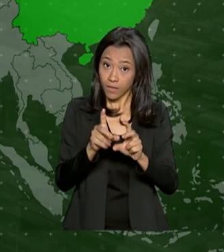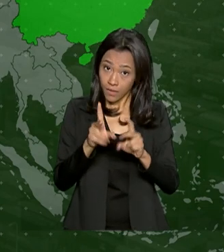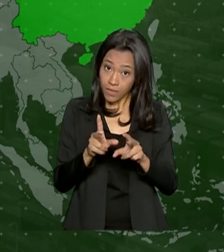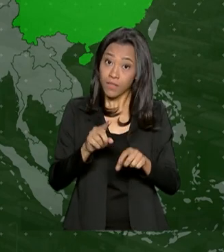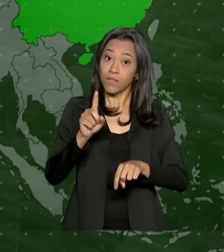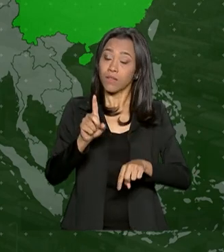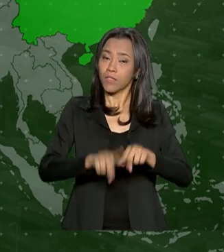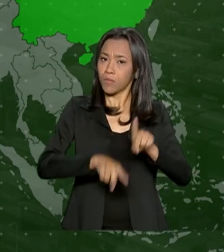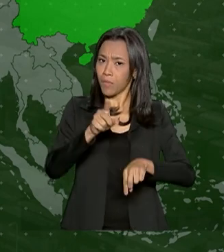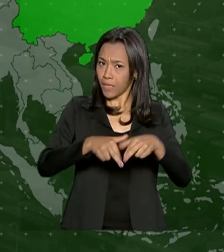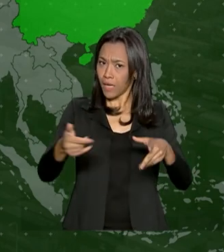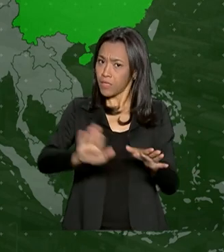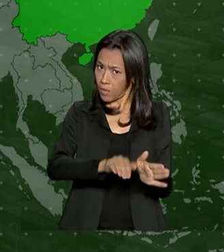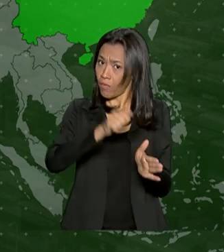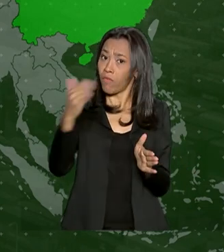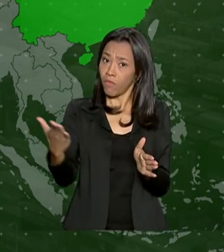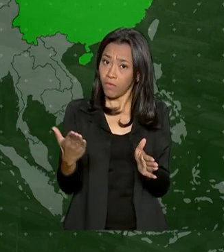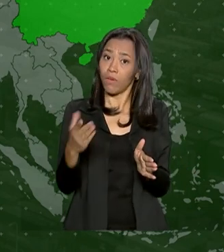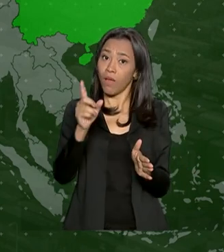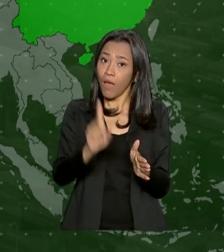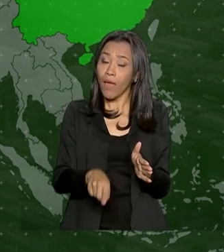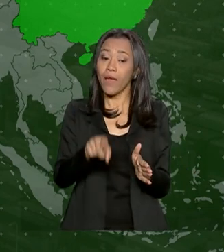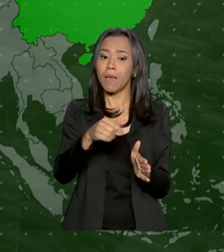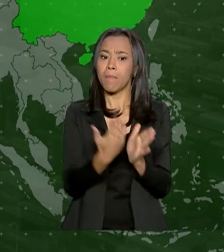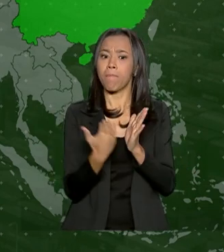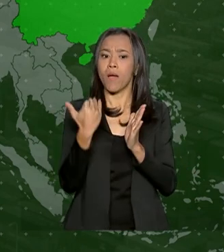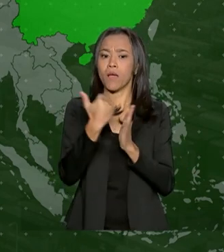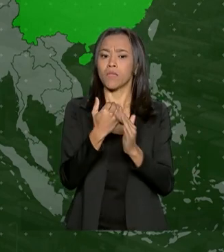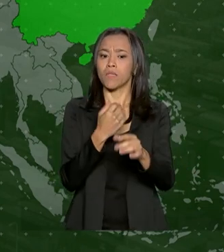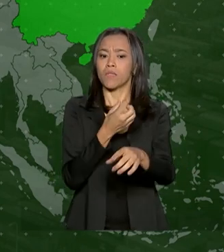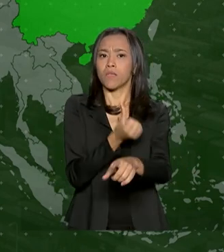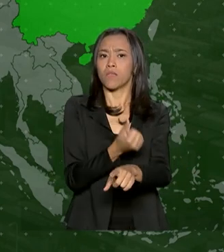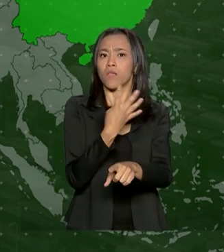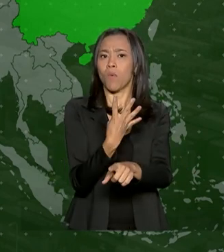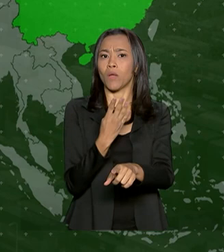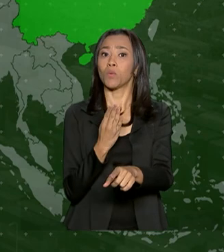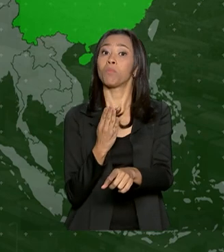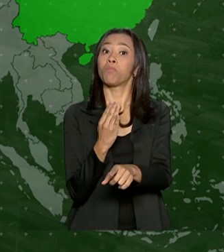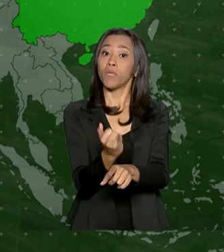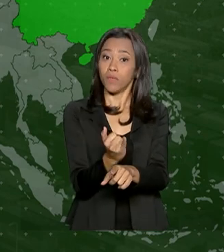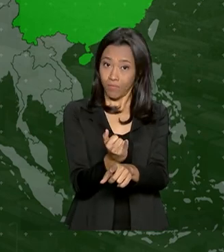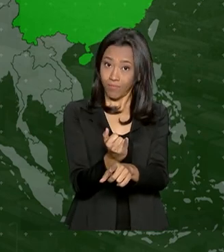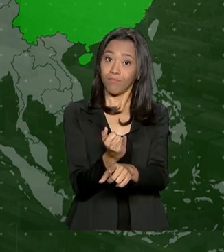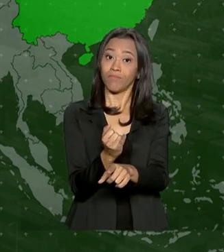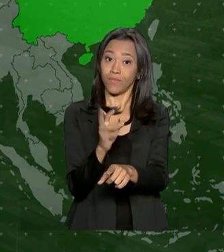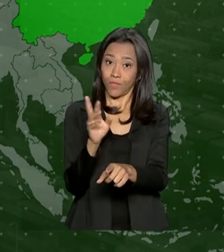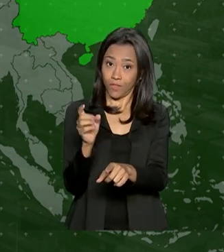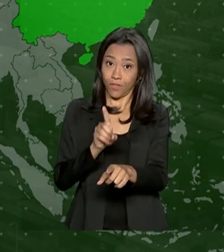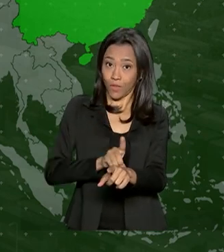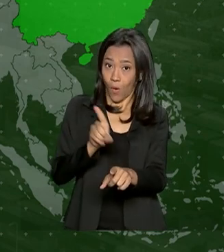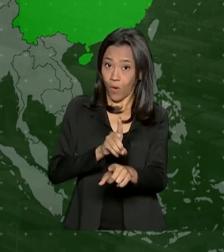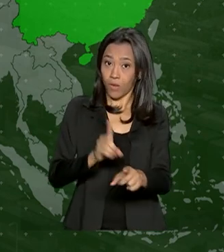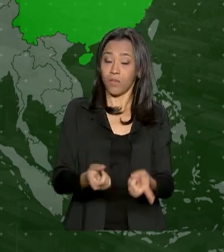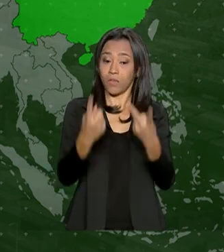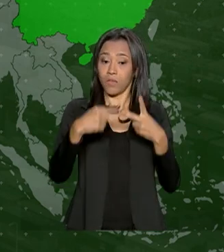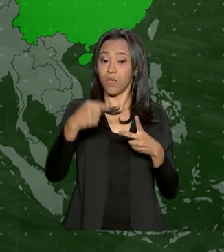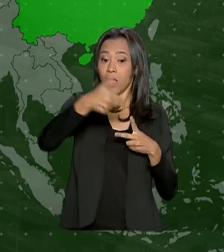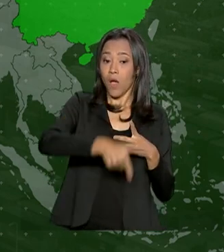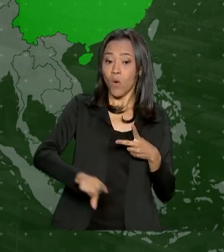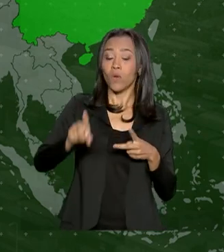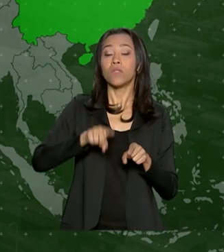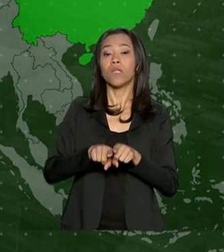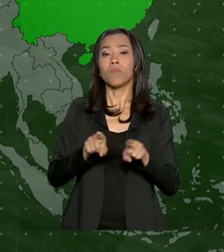2018 para a China, superaram 64 bilhões de dólares. E, na próxima arte, as